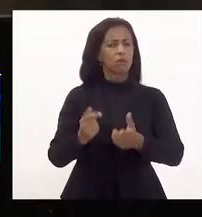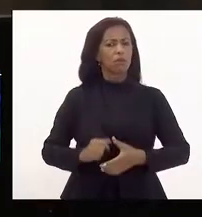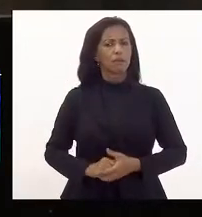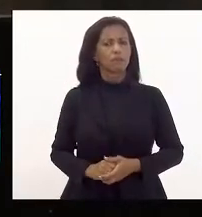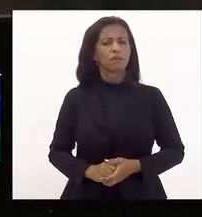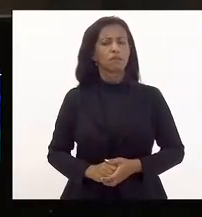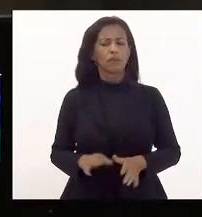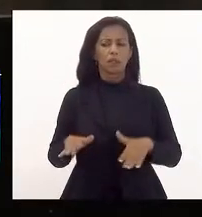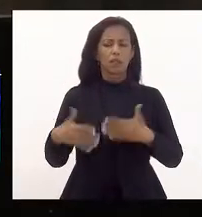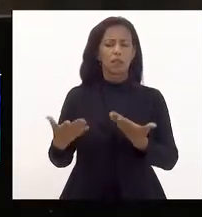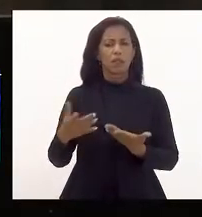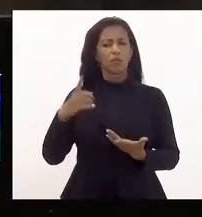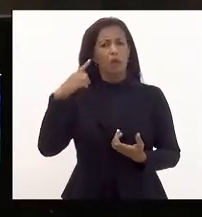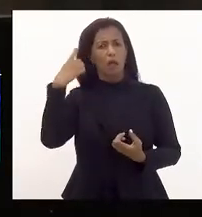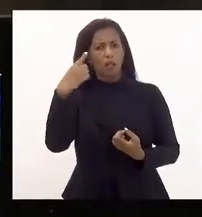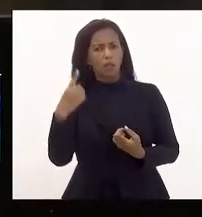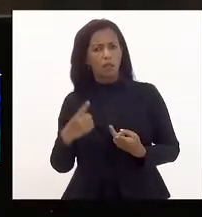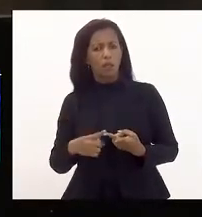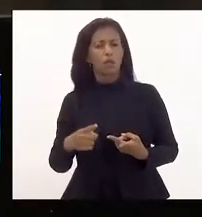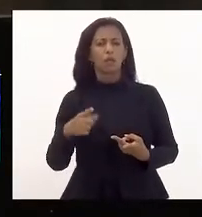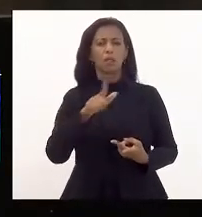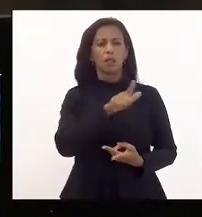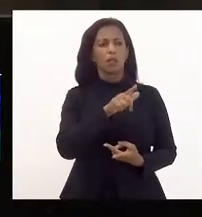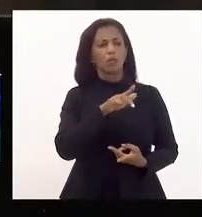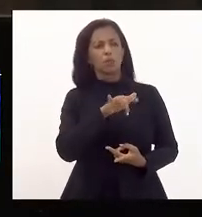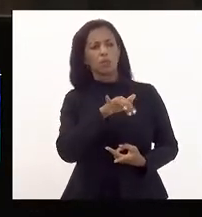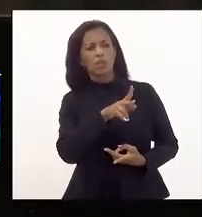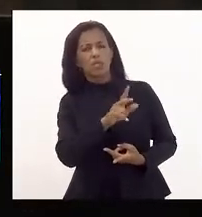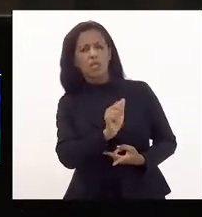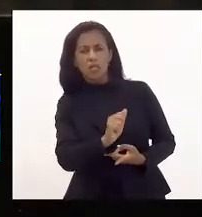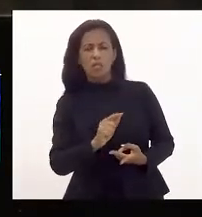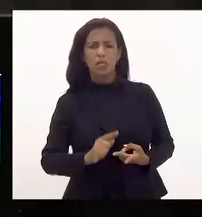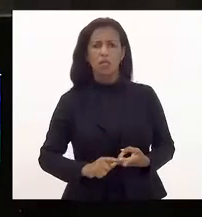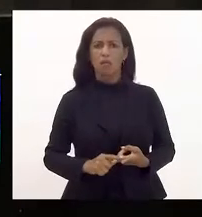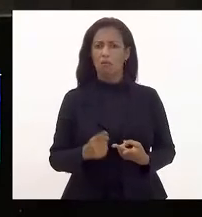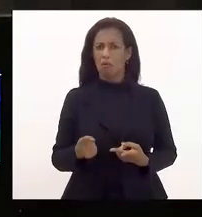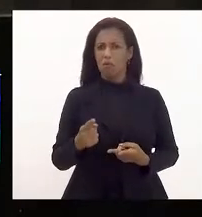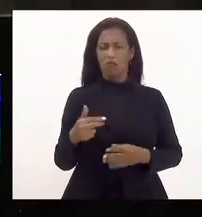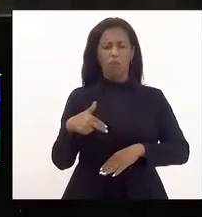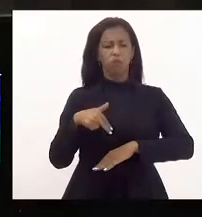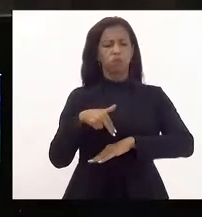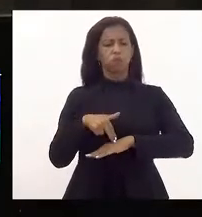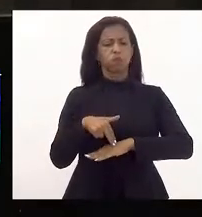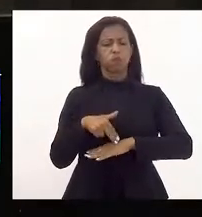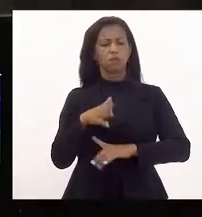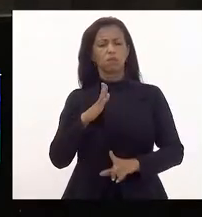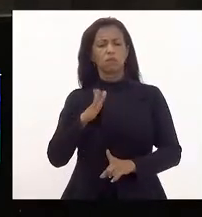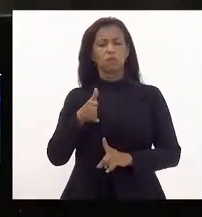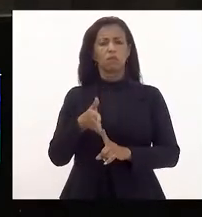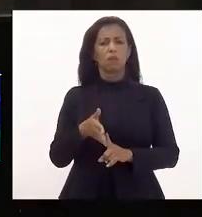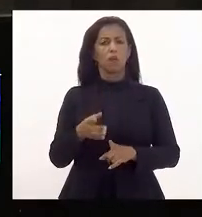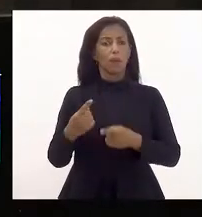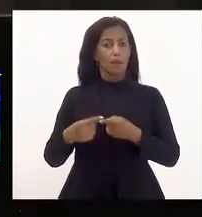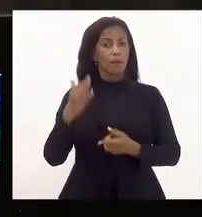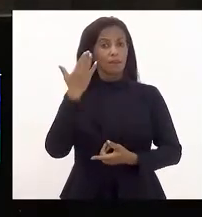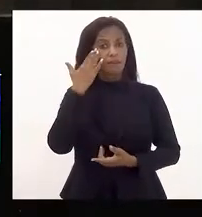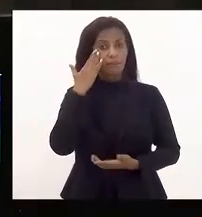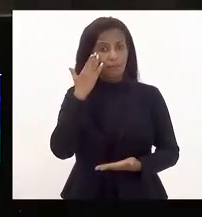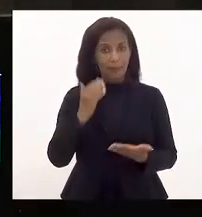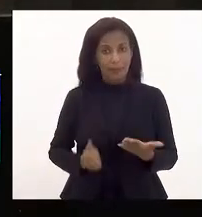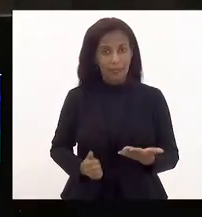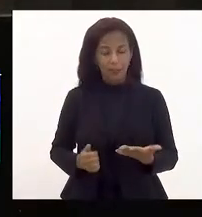Tanto a deputada Dani, a deputada Lucinha, se colocaram muito diretamente porque entendem